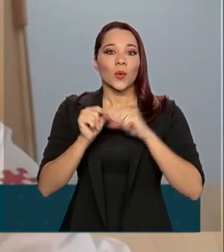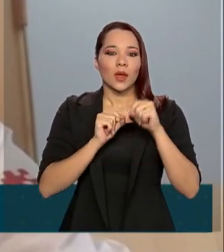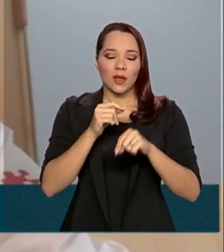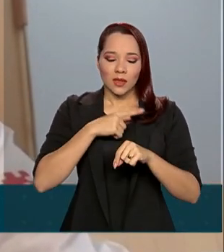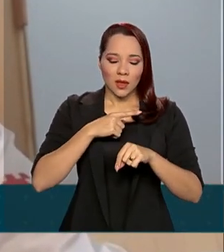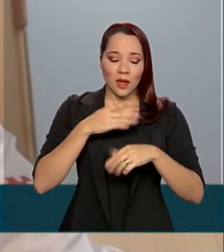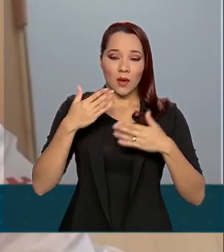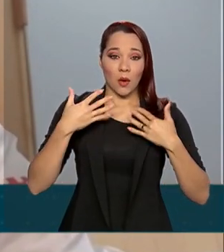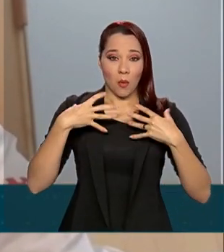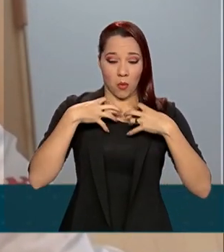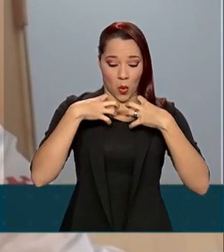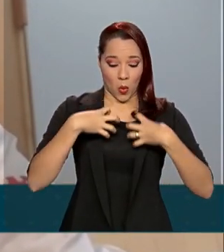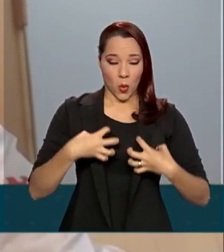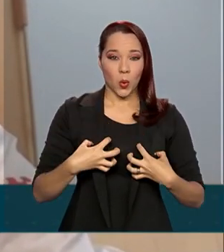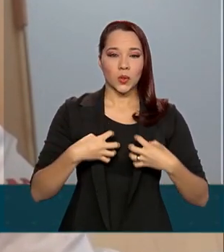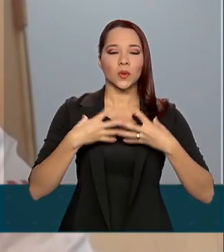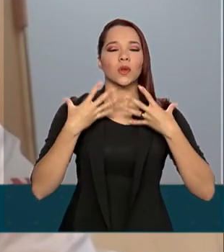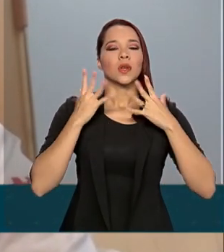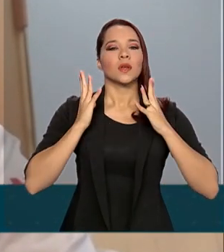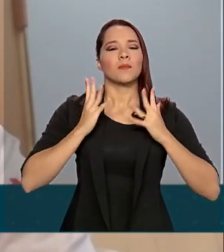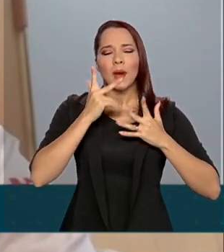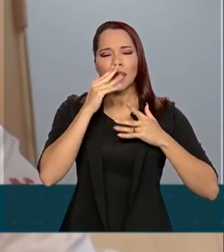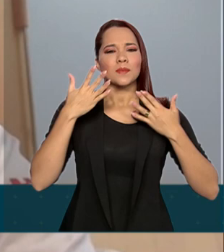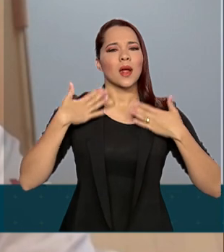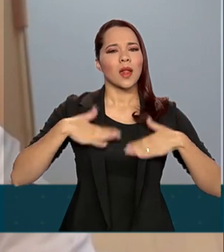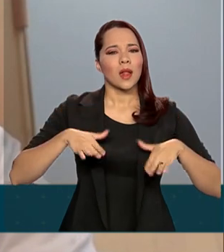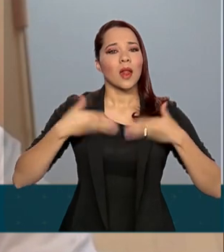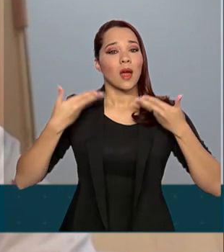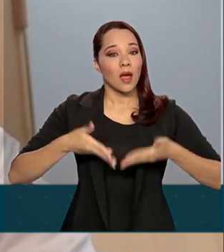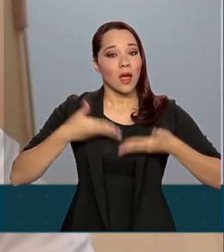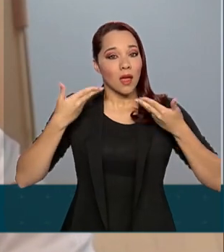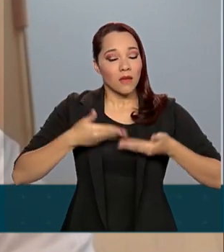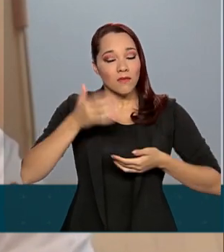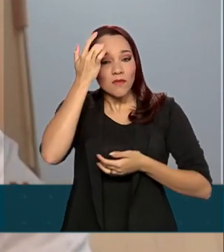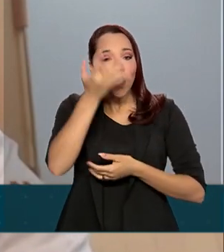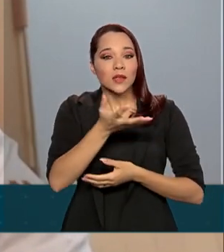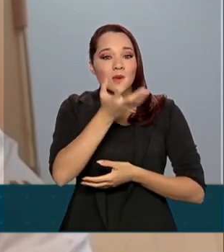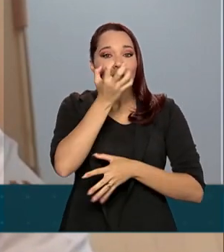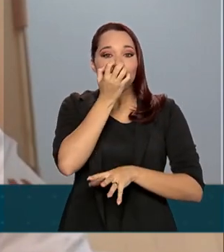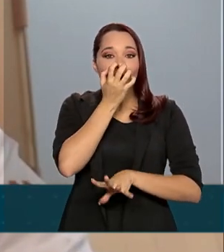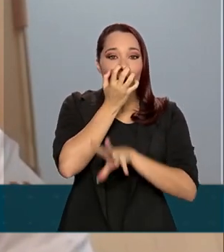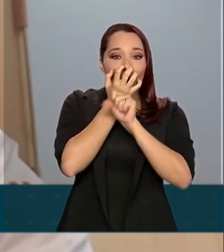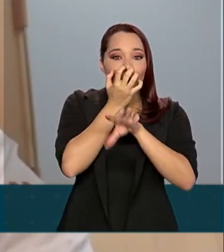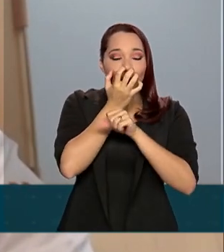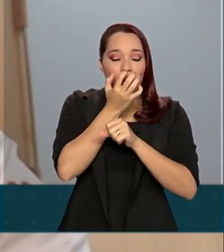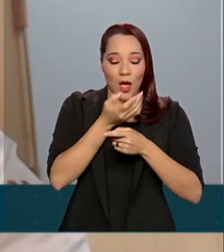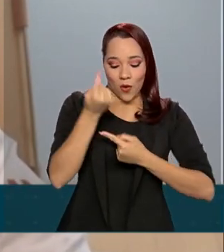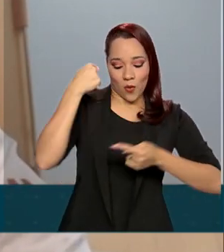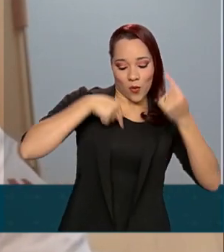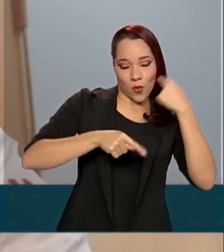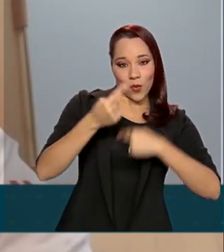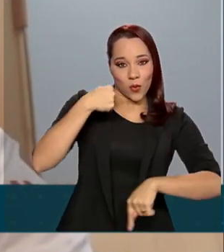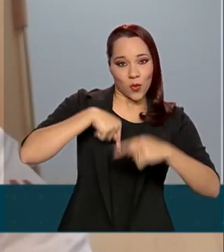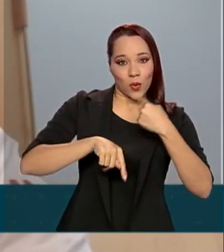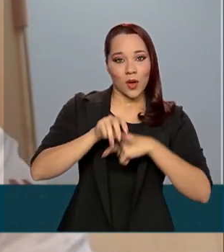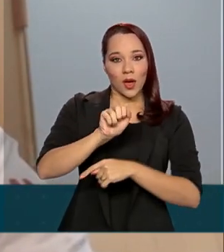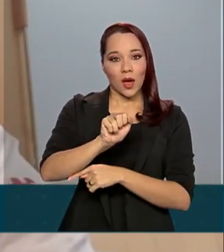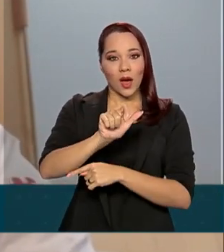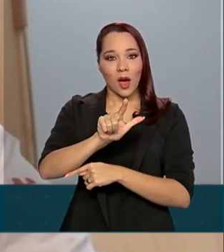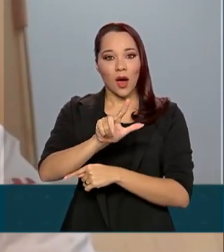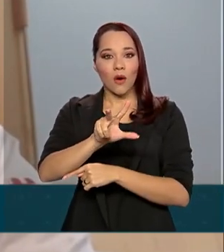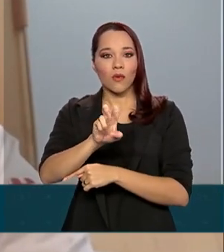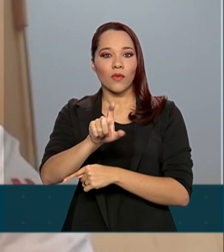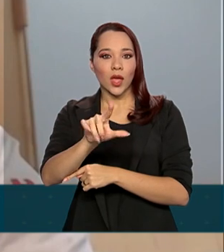descansa os músculos respiratórios. Consequentemente, gente consegue recrutar um pouco mais de alvéolos, que é